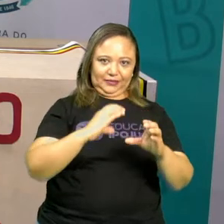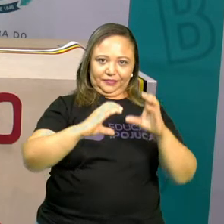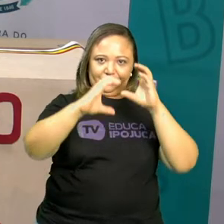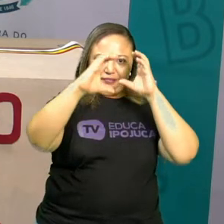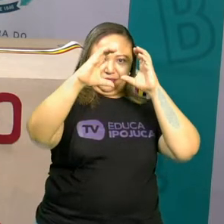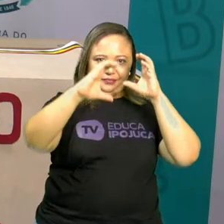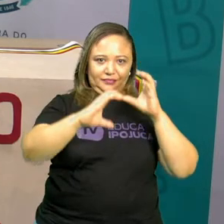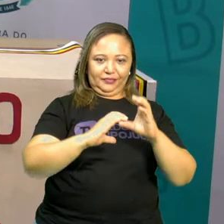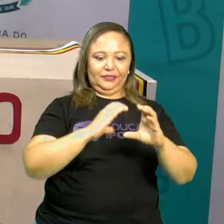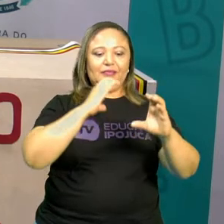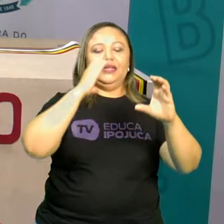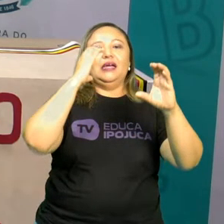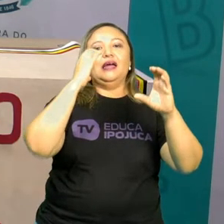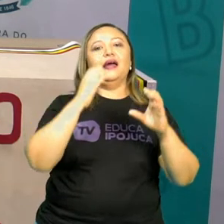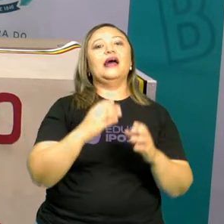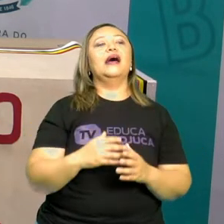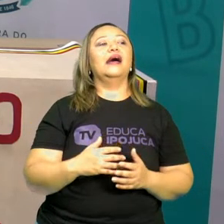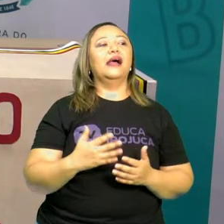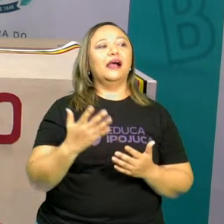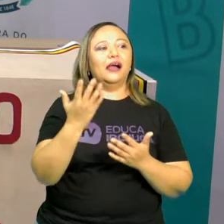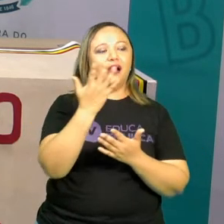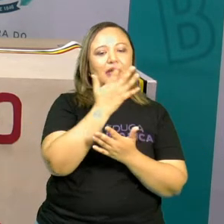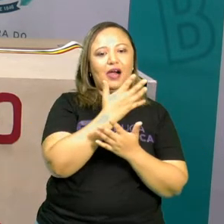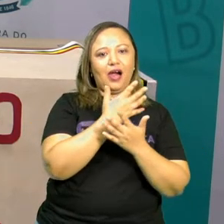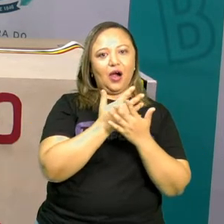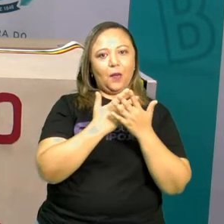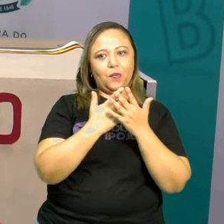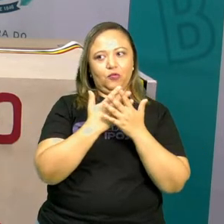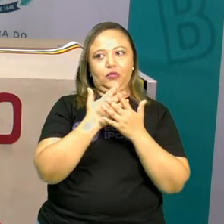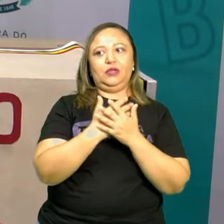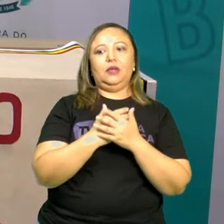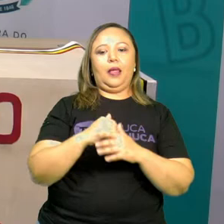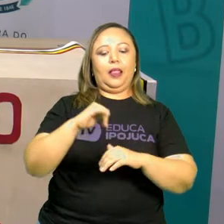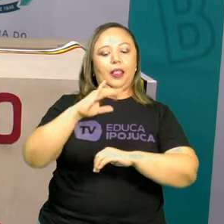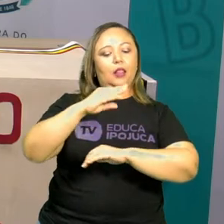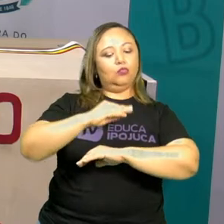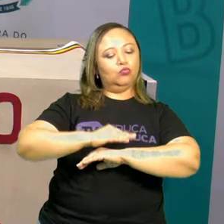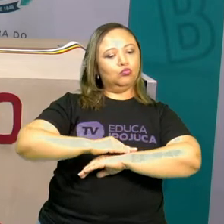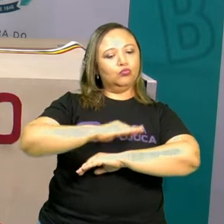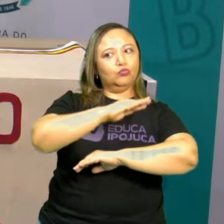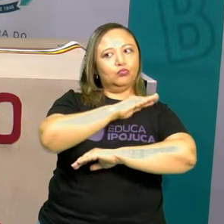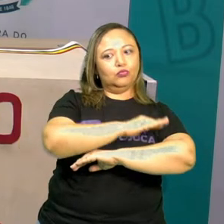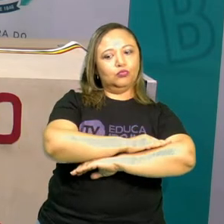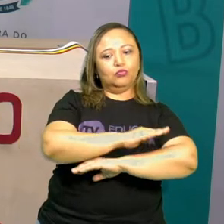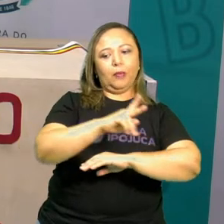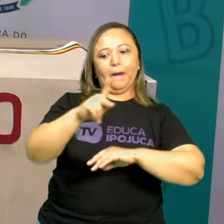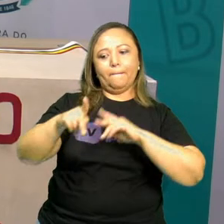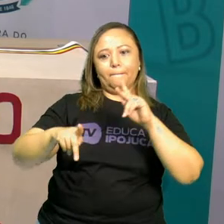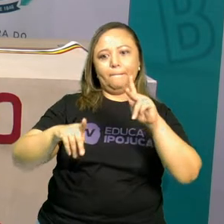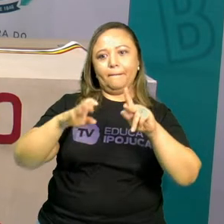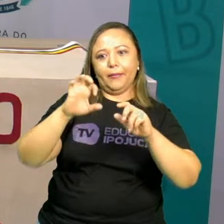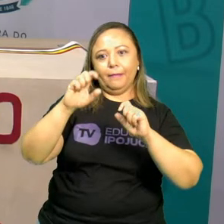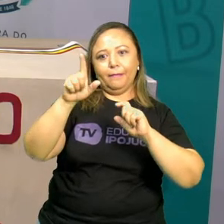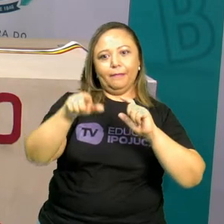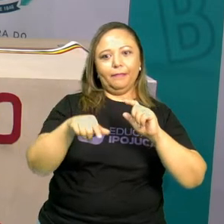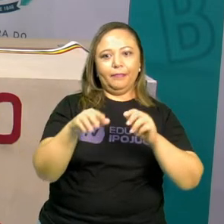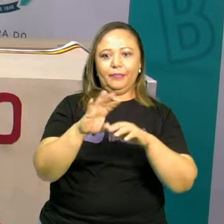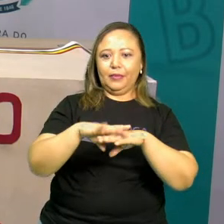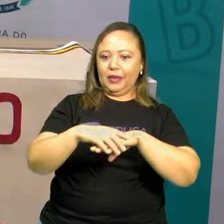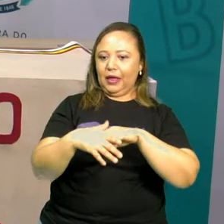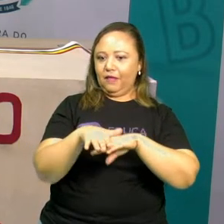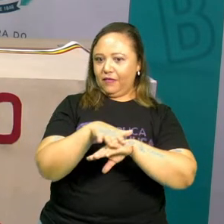Que musiquinha a gente canta? Vamos lá. O sapo não lava o pé. Não lava porque não quer.